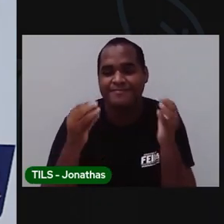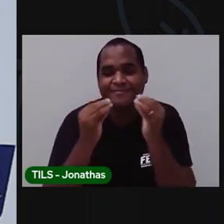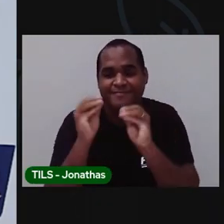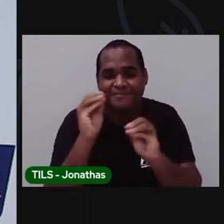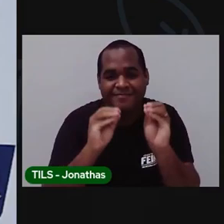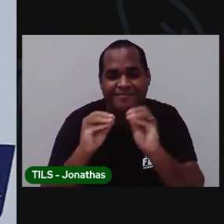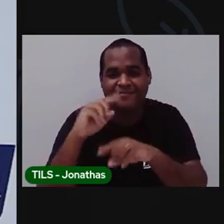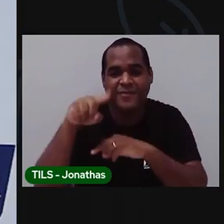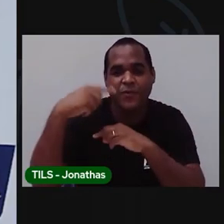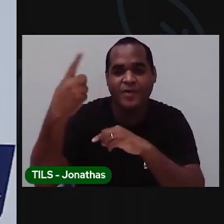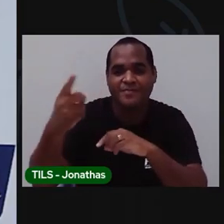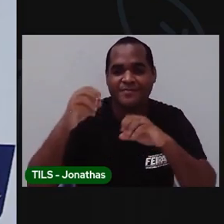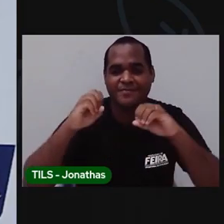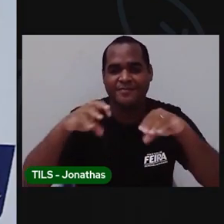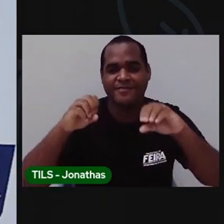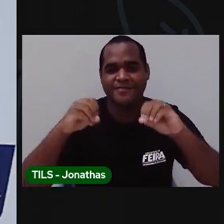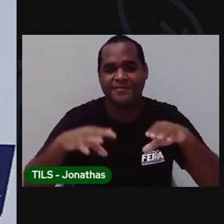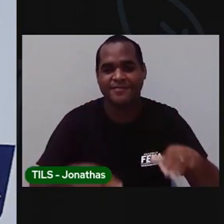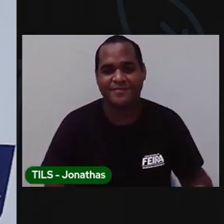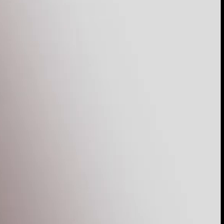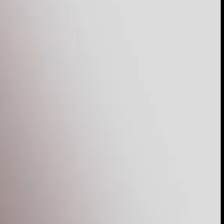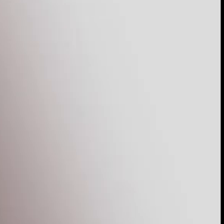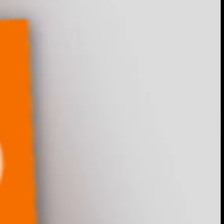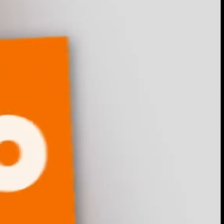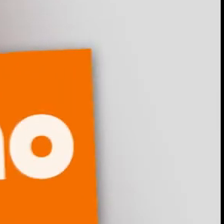Beijinho. Até a próxima aula. Tchau.